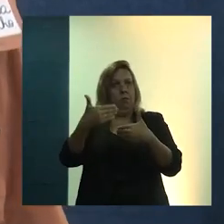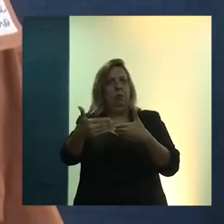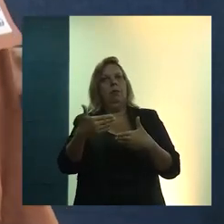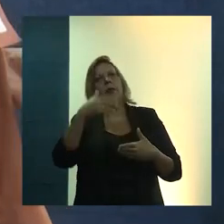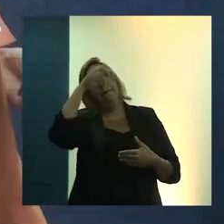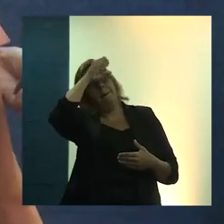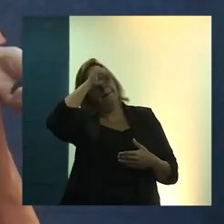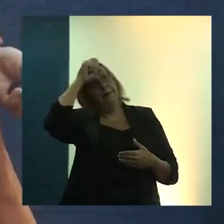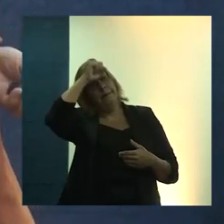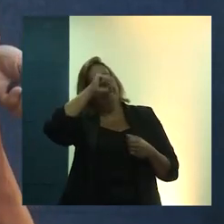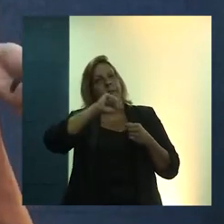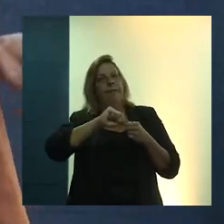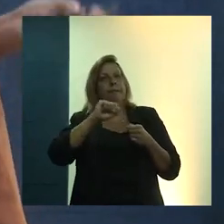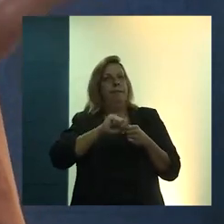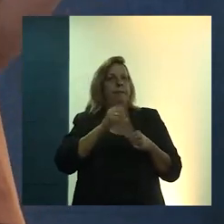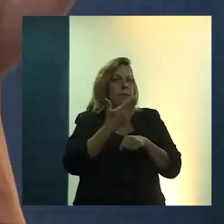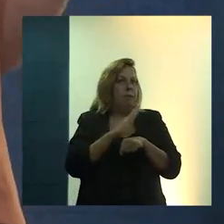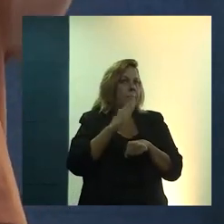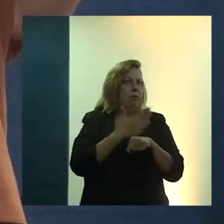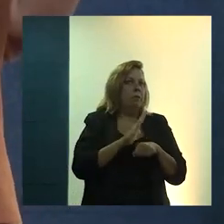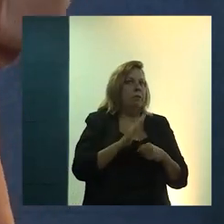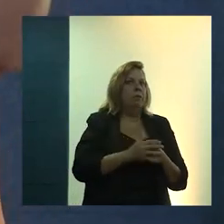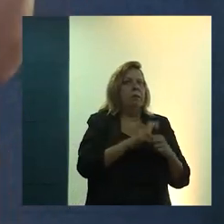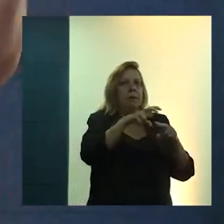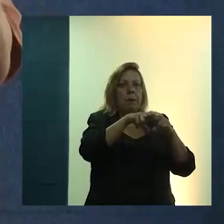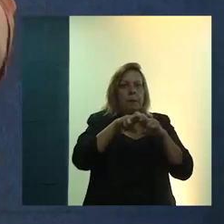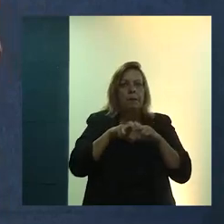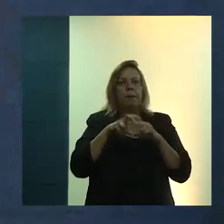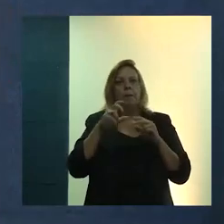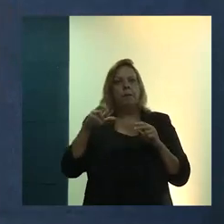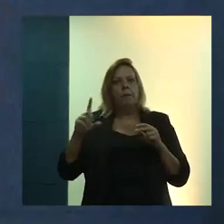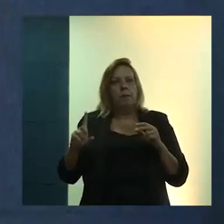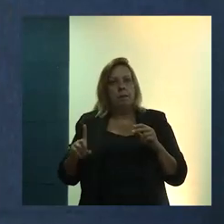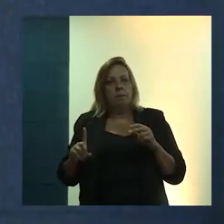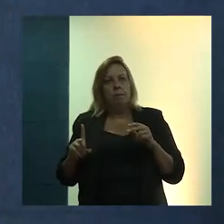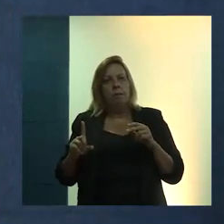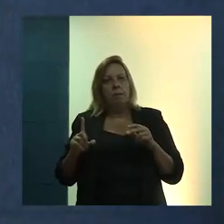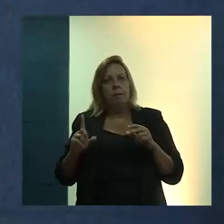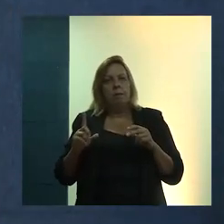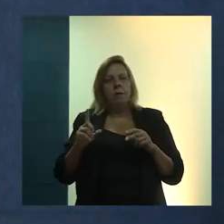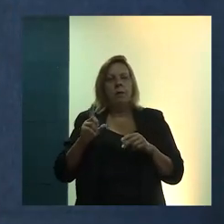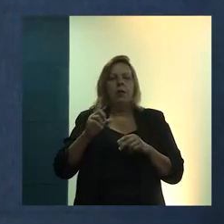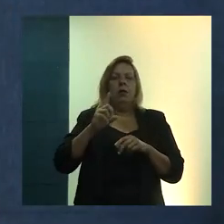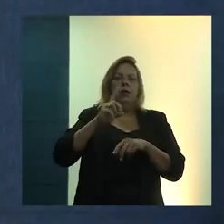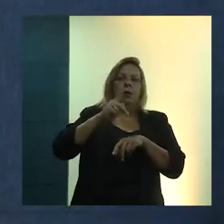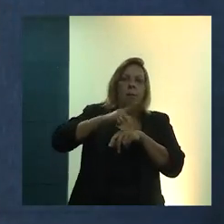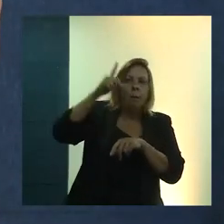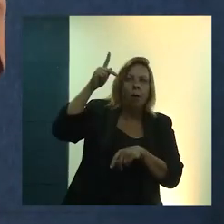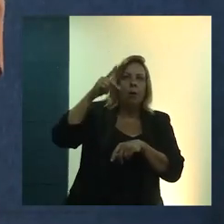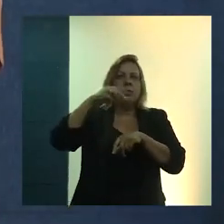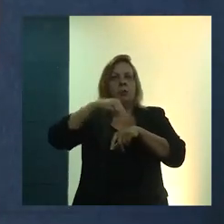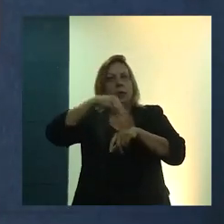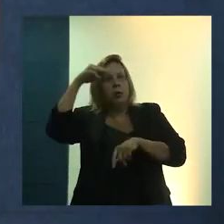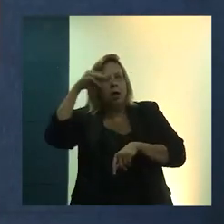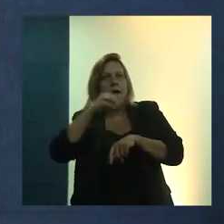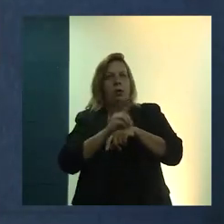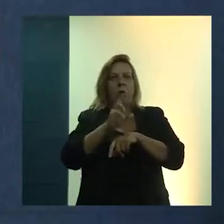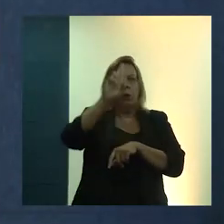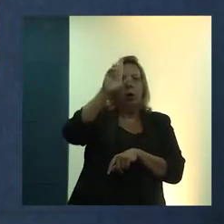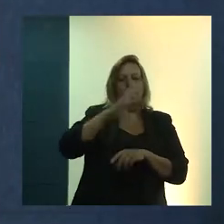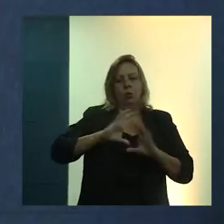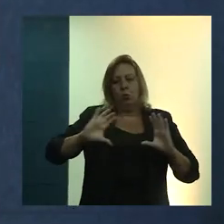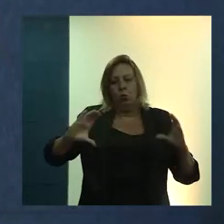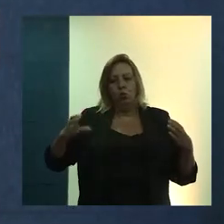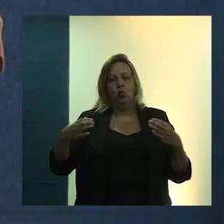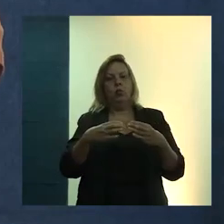aprender fazendo, como eu já falei, e, portanto, inserindo a pós-graduação, e, por isso, nosso trabalho junto